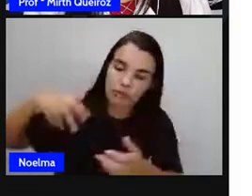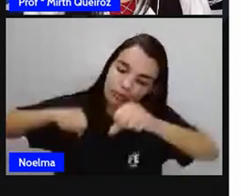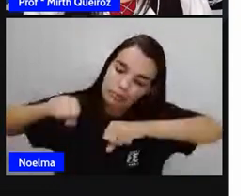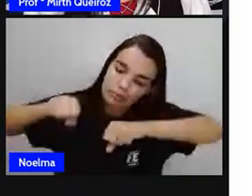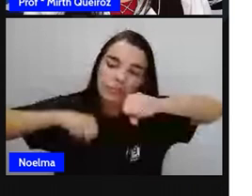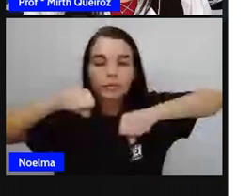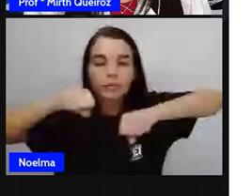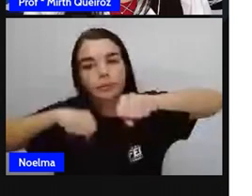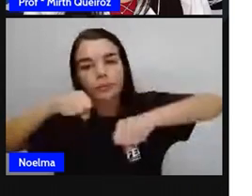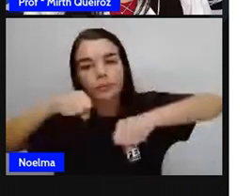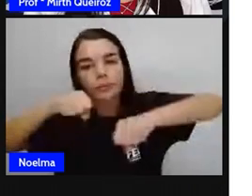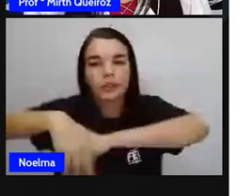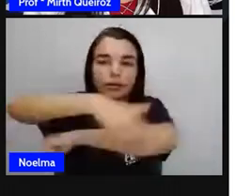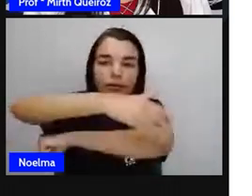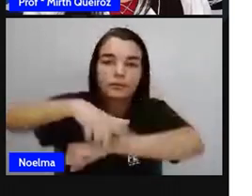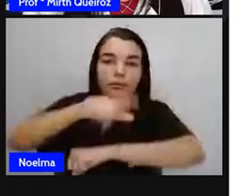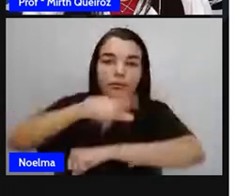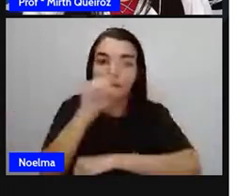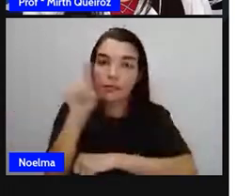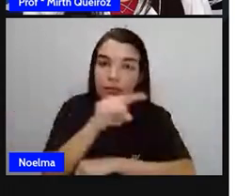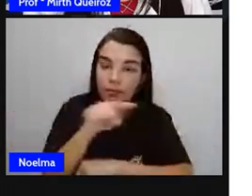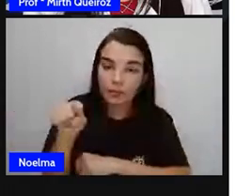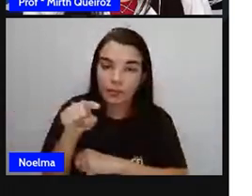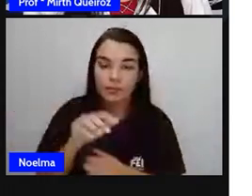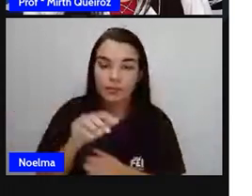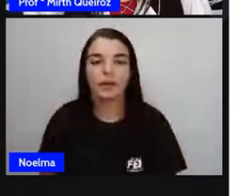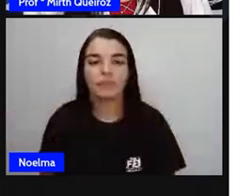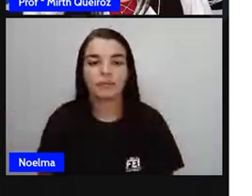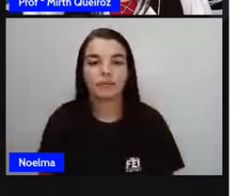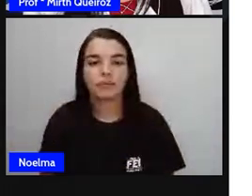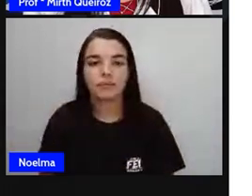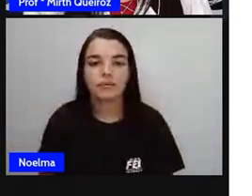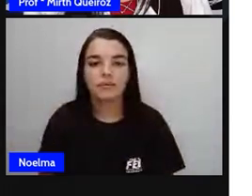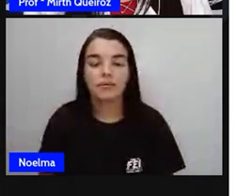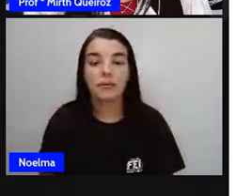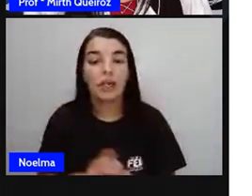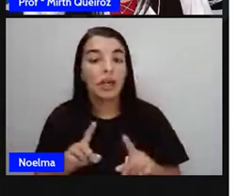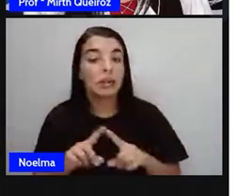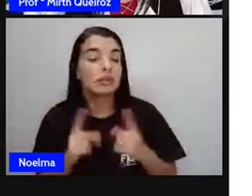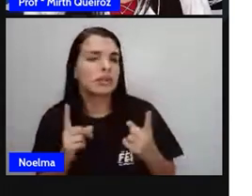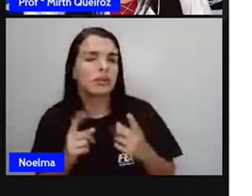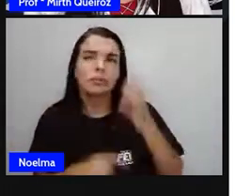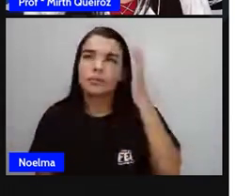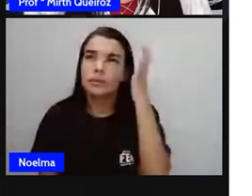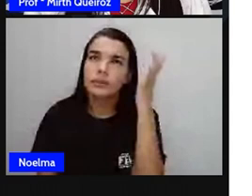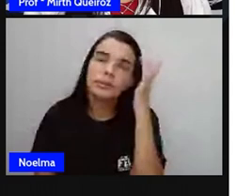paralela à rua W. Suponha que ele esteja na rua X.